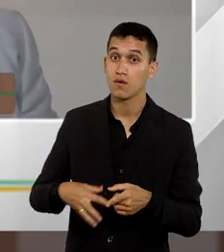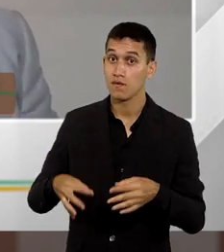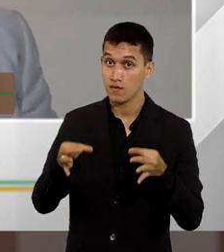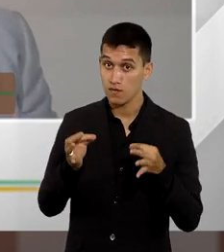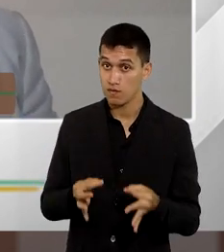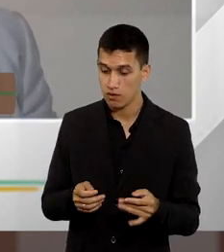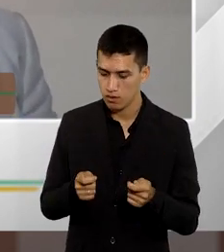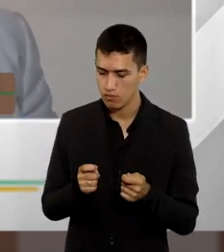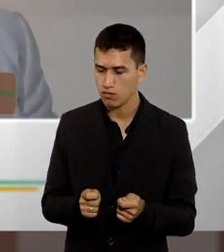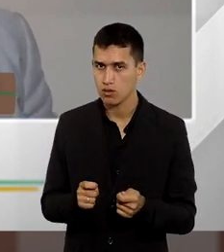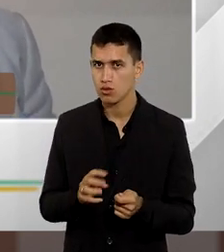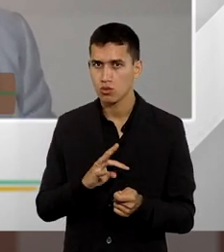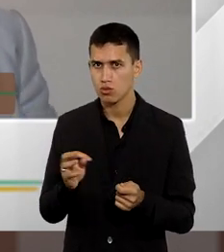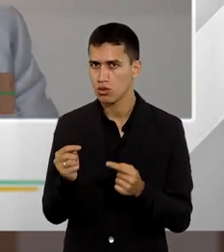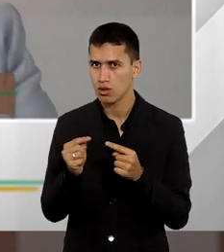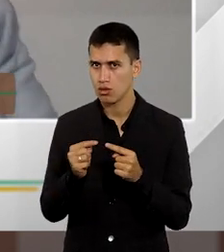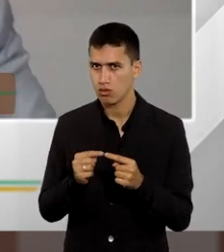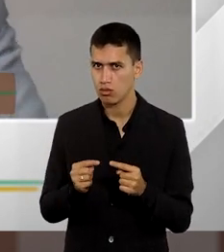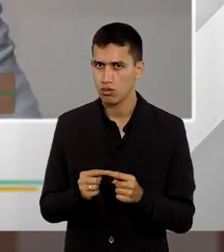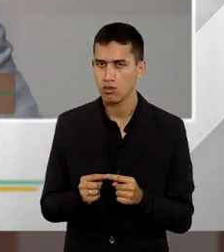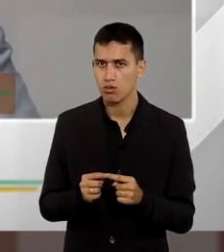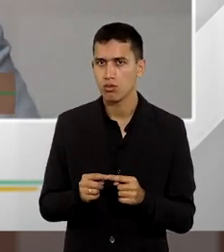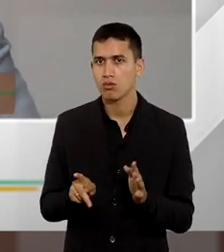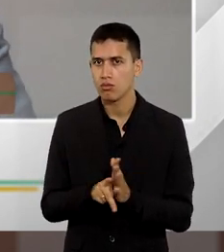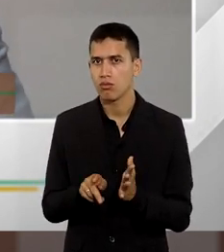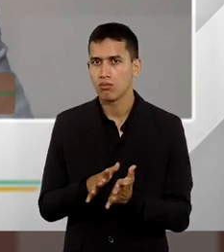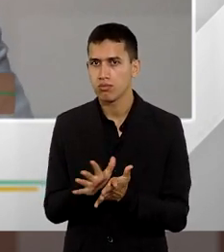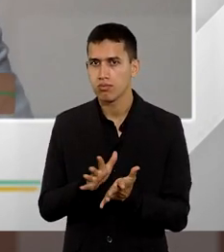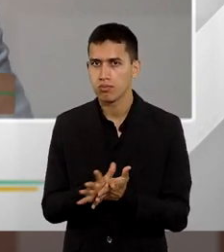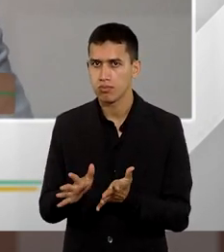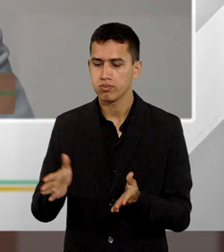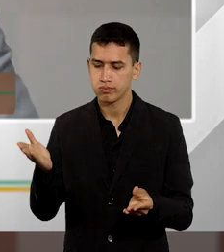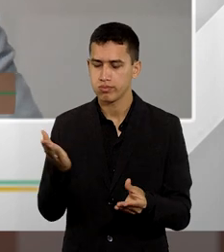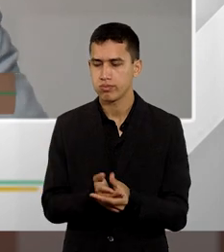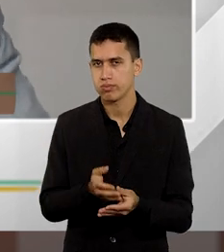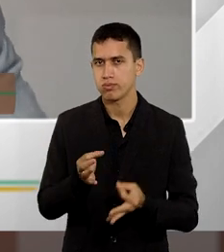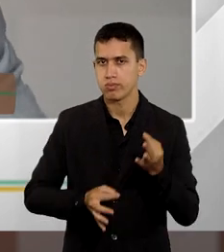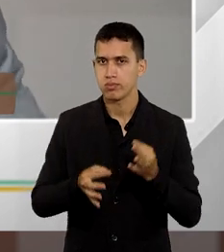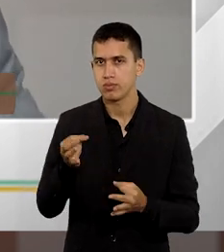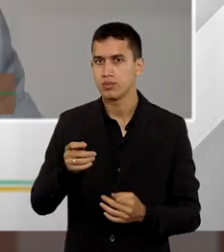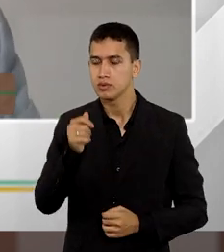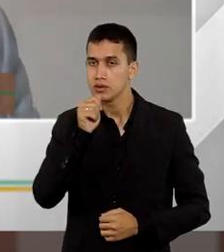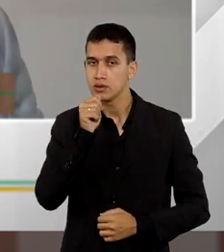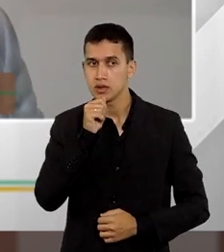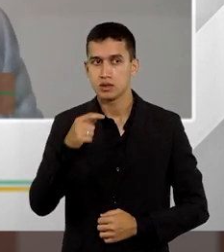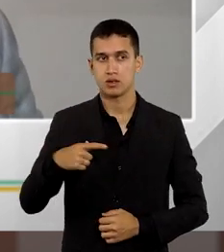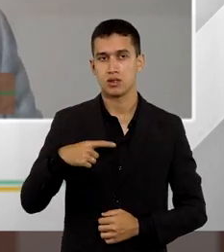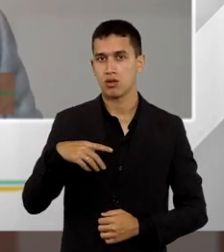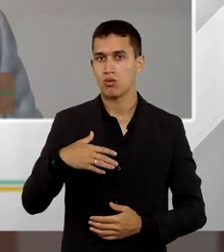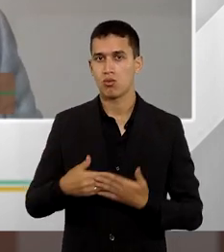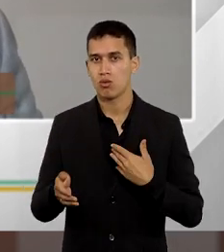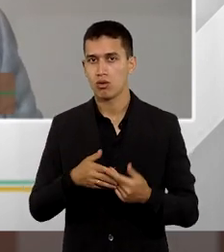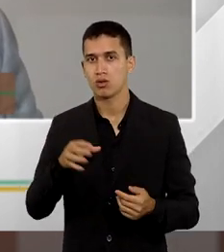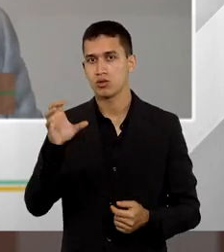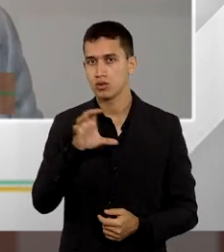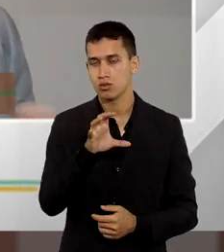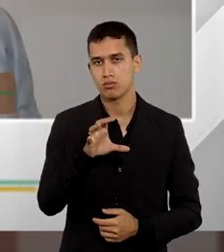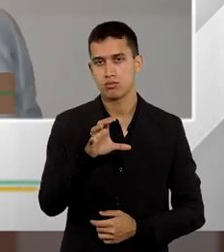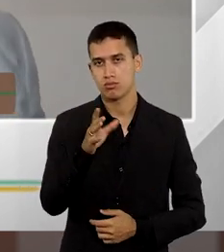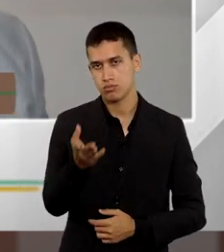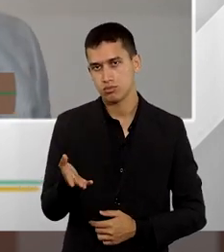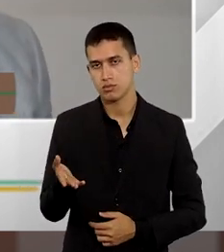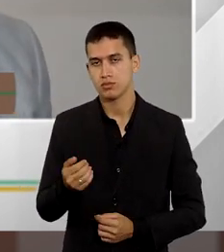consolidando, se perfectibilizando no curso do processo judicial, sem que houvesse qualquer tipo de insurgência.